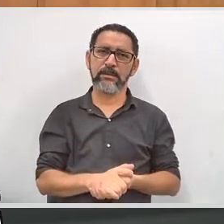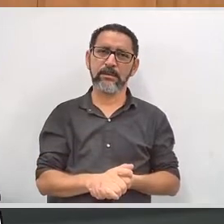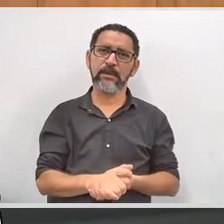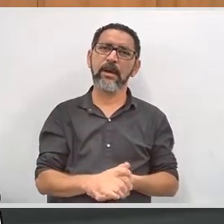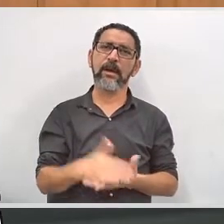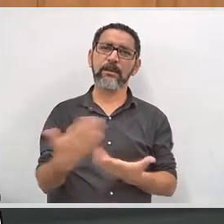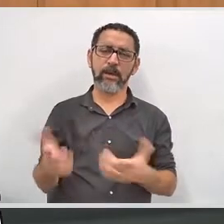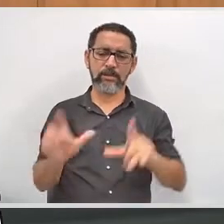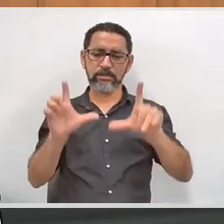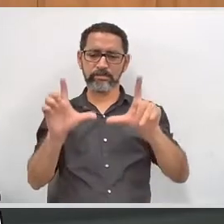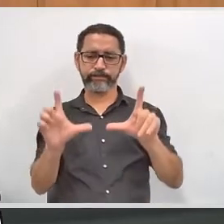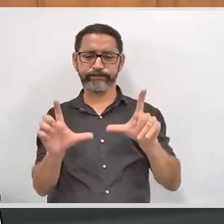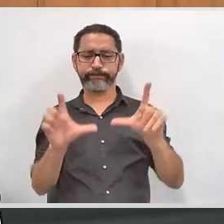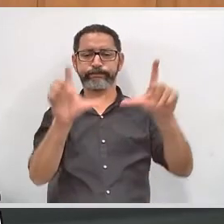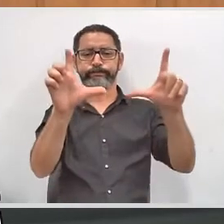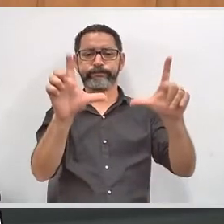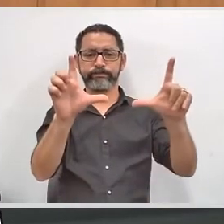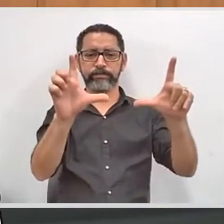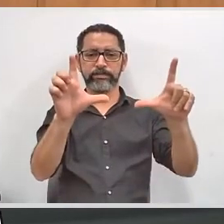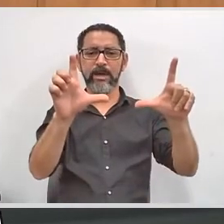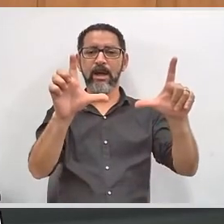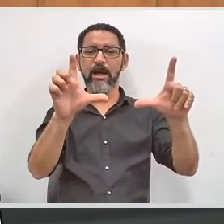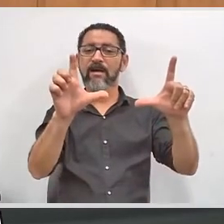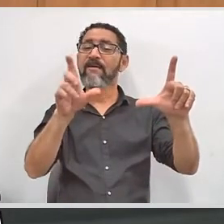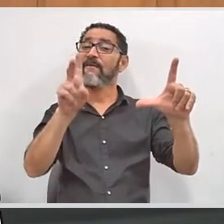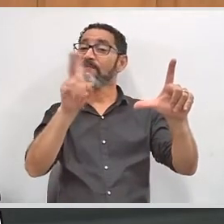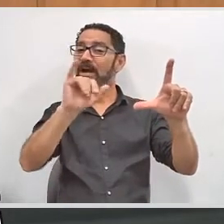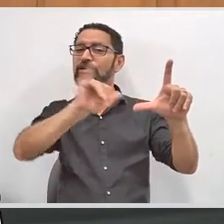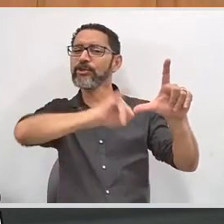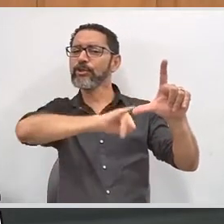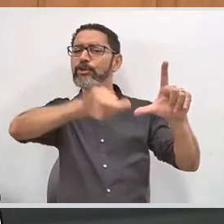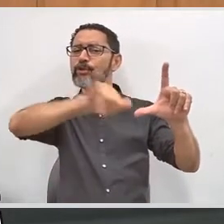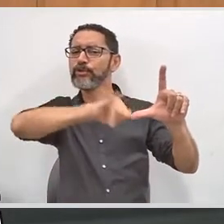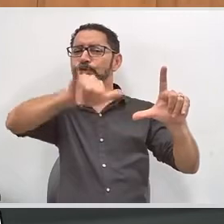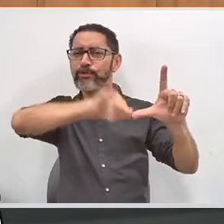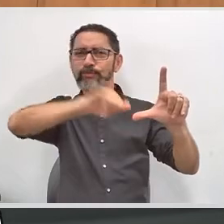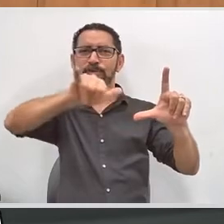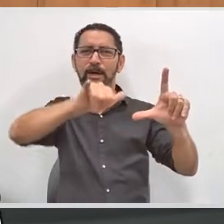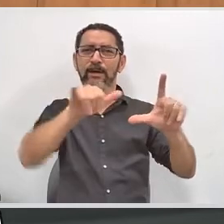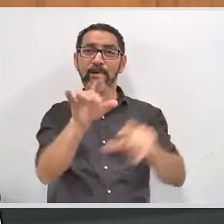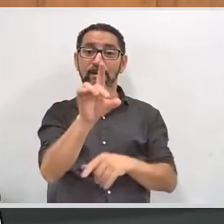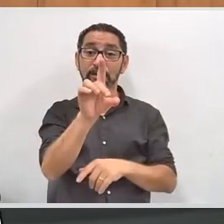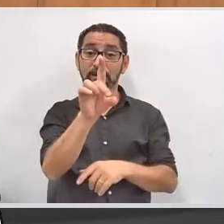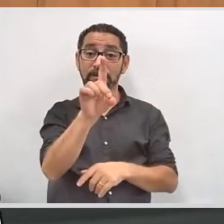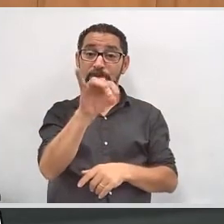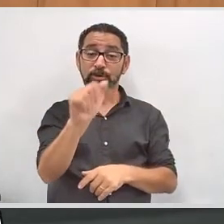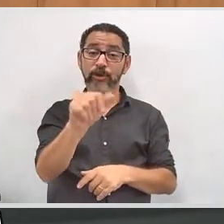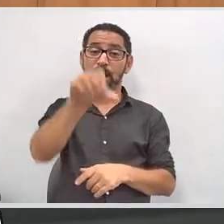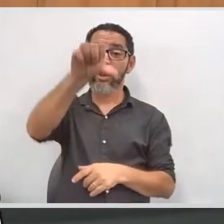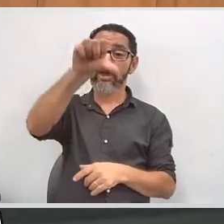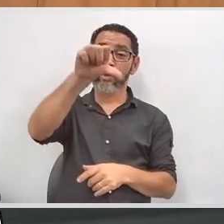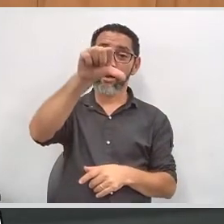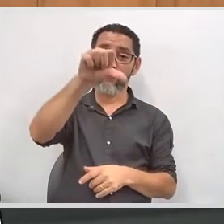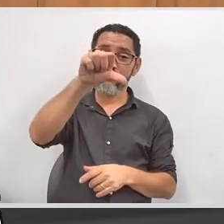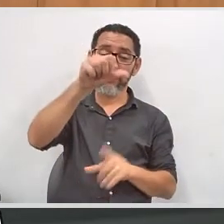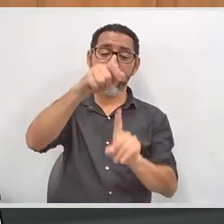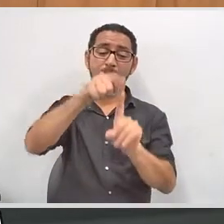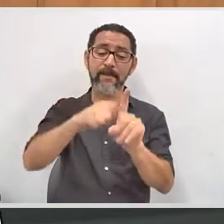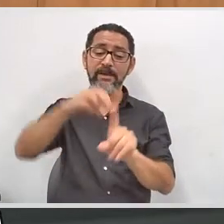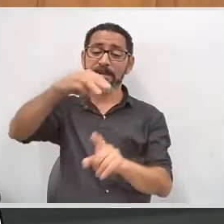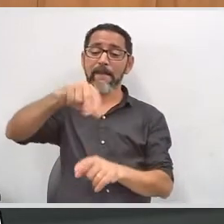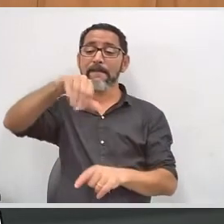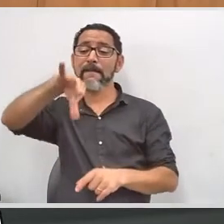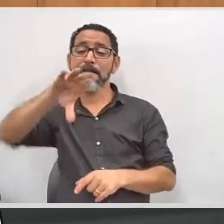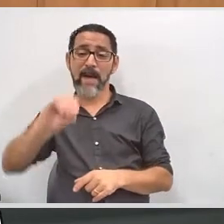isso, é um meio, esse cartaz aqui é um meio de divulgação e que destaca, inclusive, a data de 9 de maio, a data do